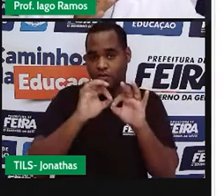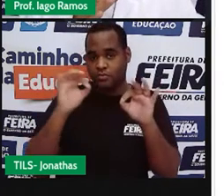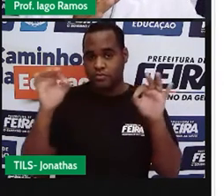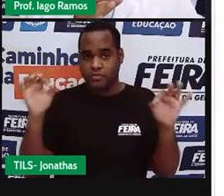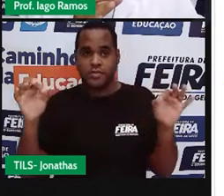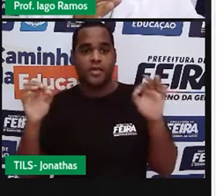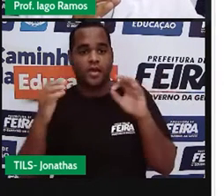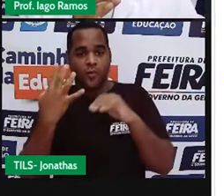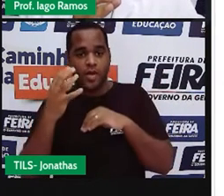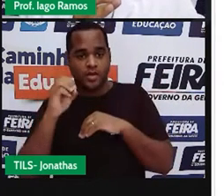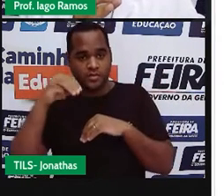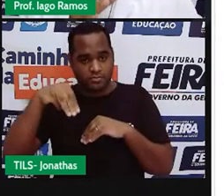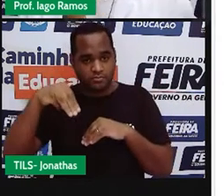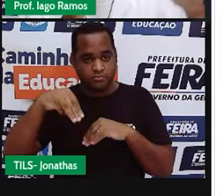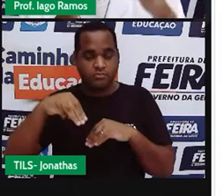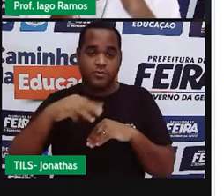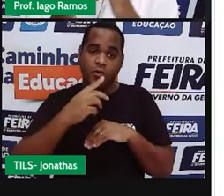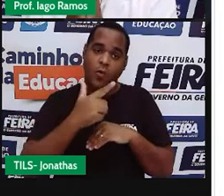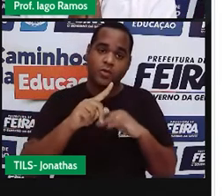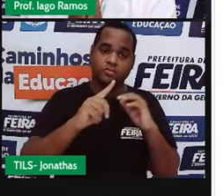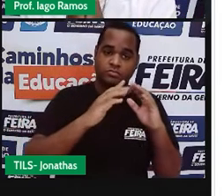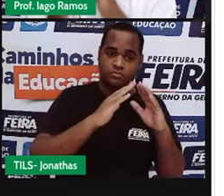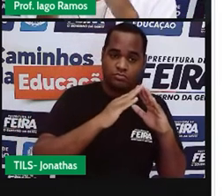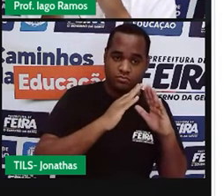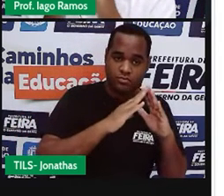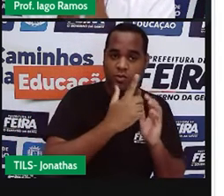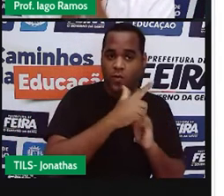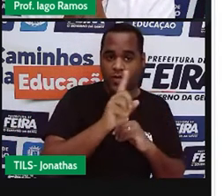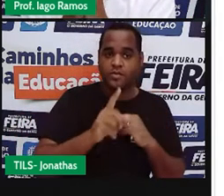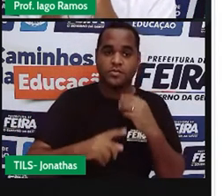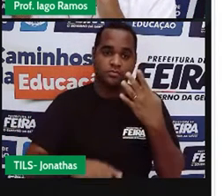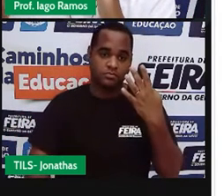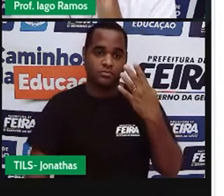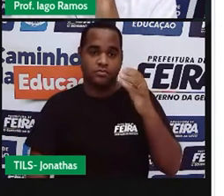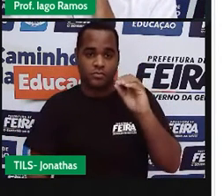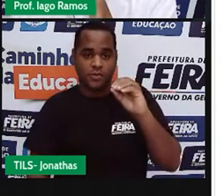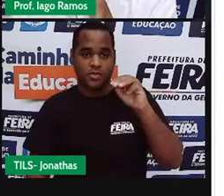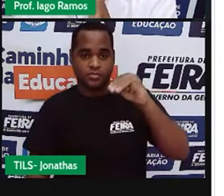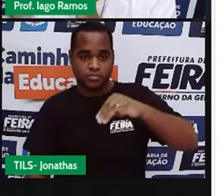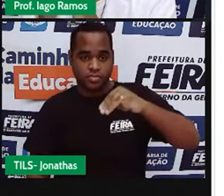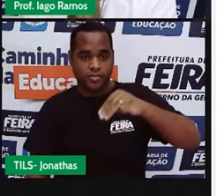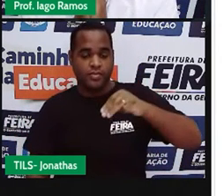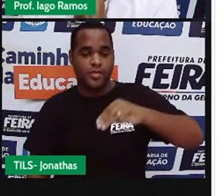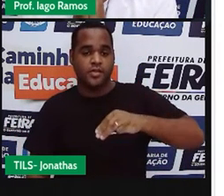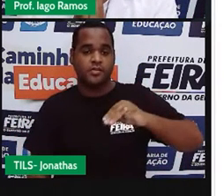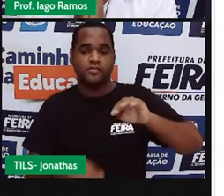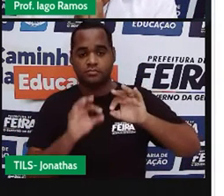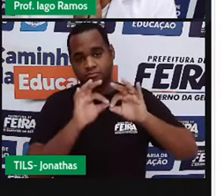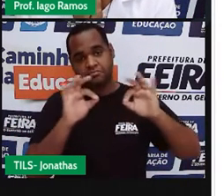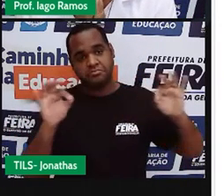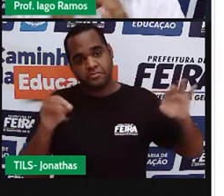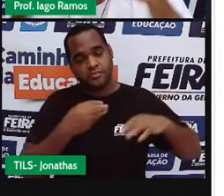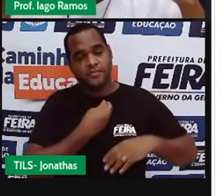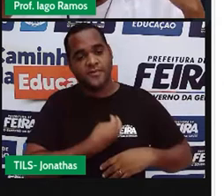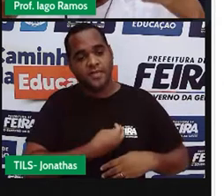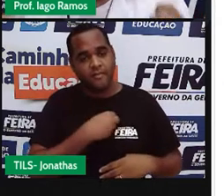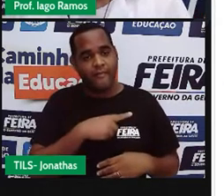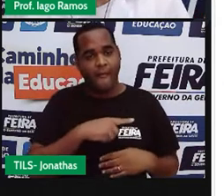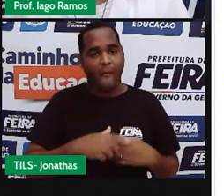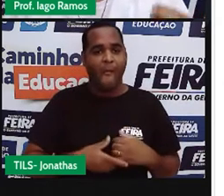casa vai dar 40 metros, que é a mesma distância do poço até outra casa que vai dar 40 metros.